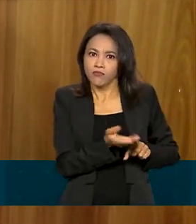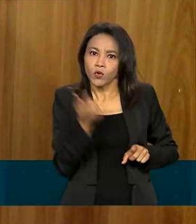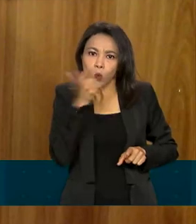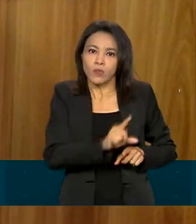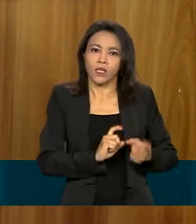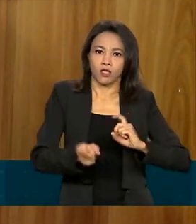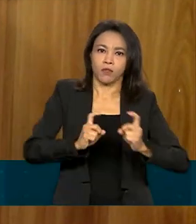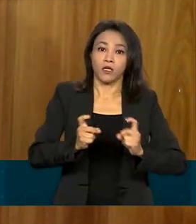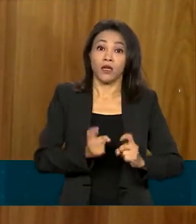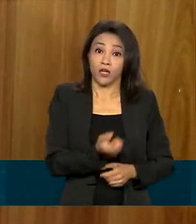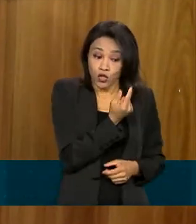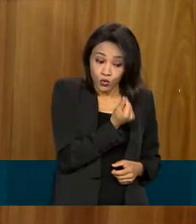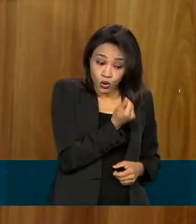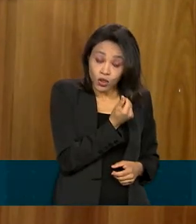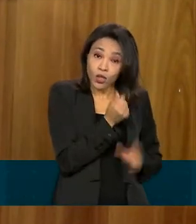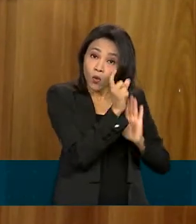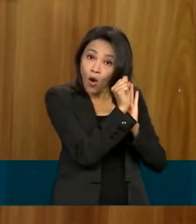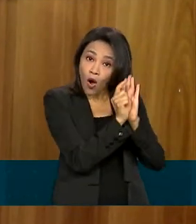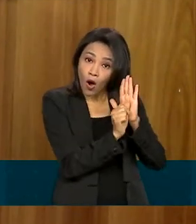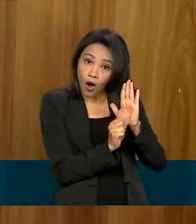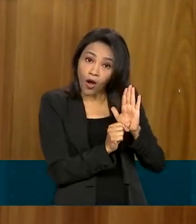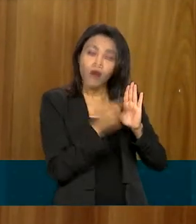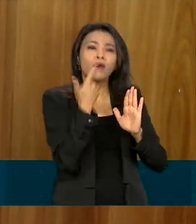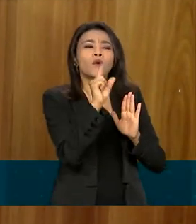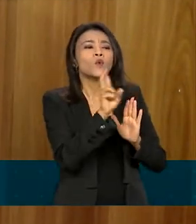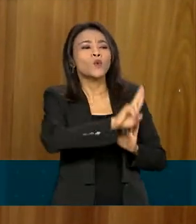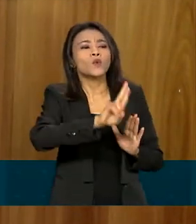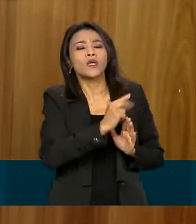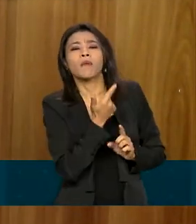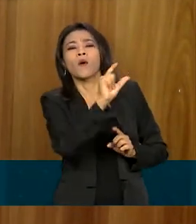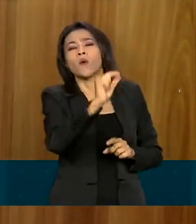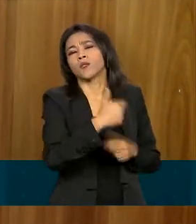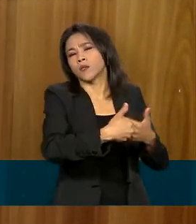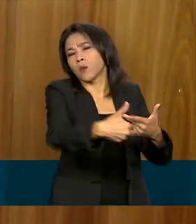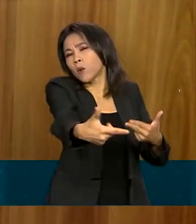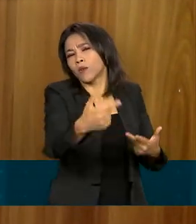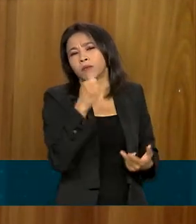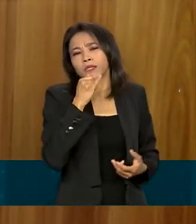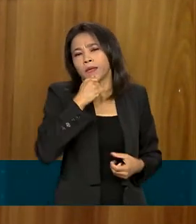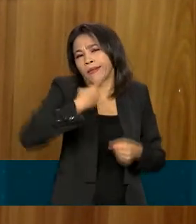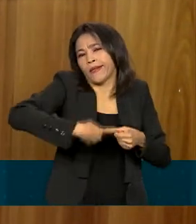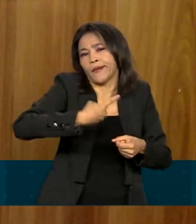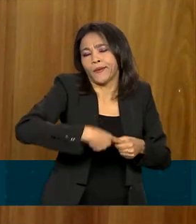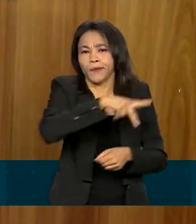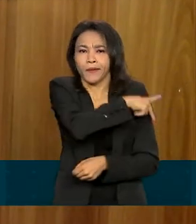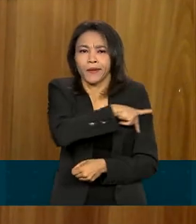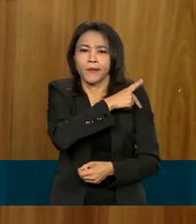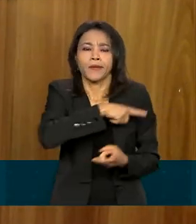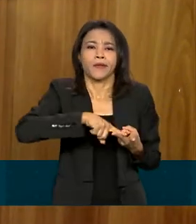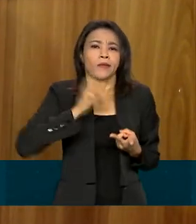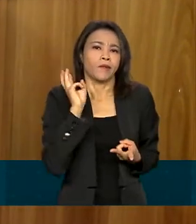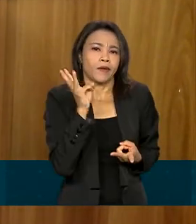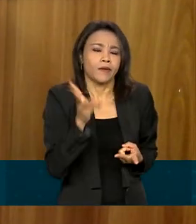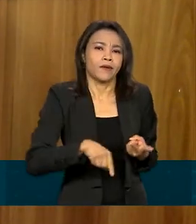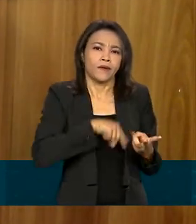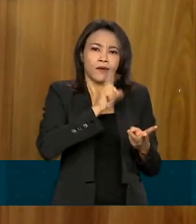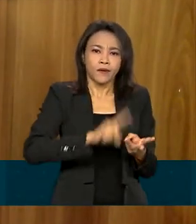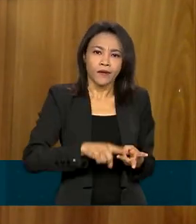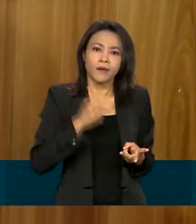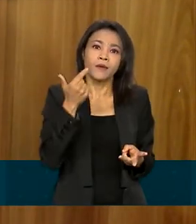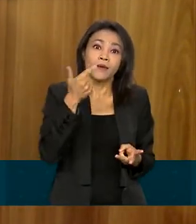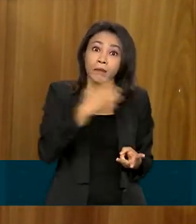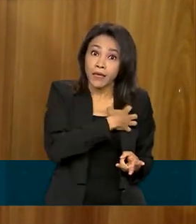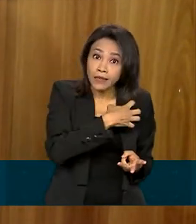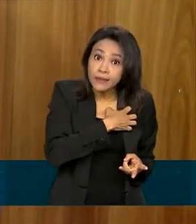e o orçamento público vai sendo direcionado para novas fronteiras, como o interior do Piauí, o interior do Maranhão, o Oeste, o Baiano.